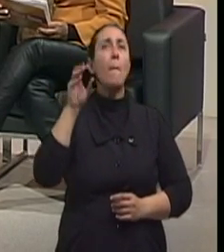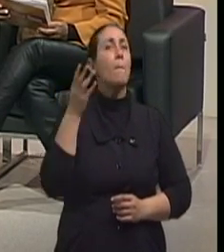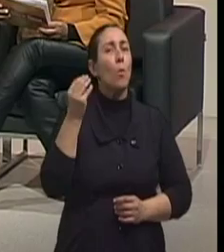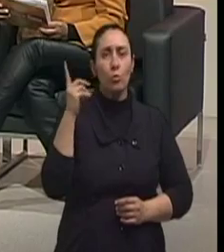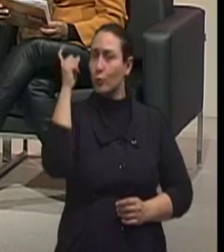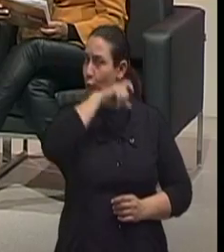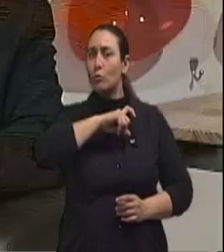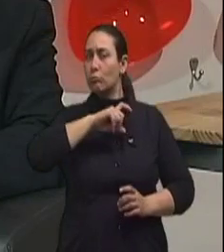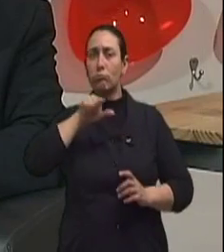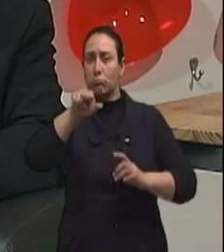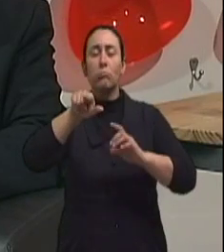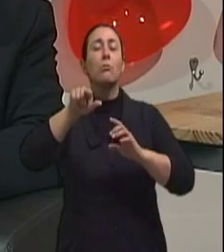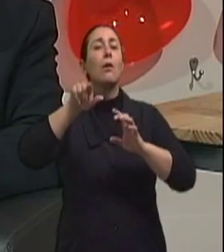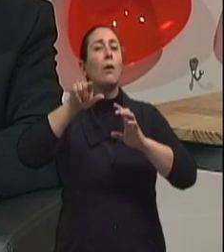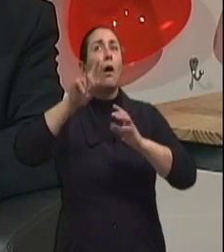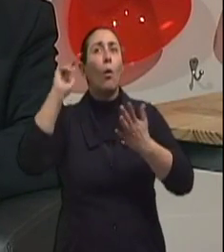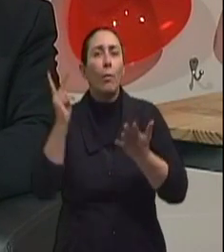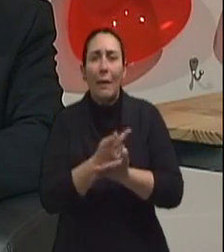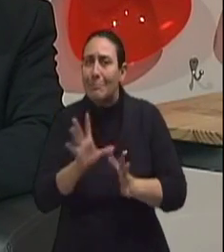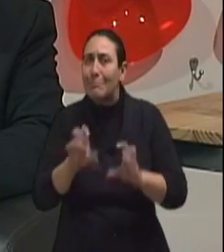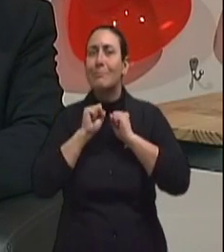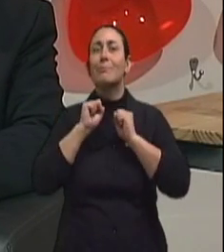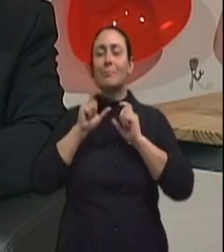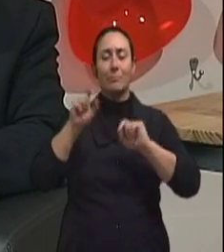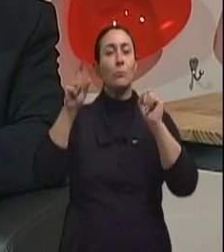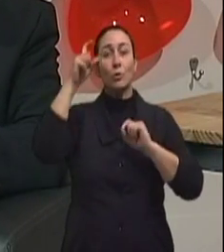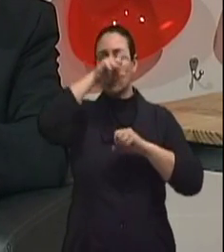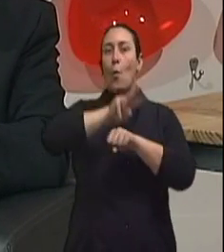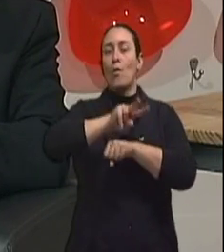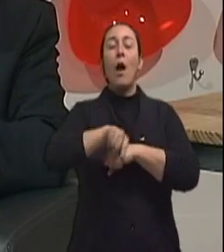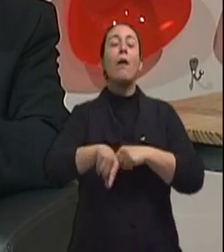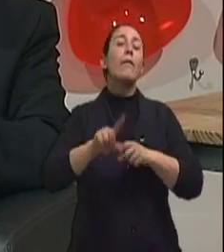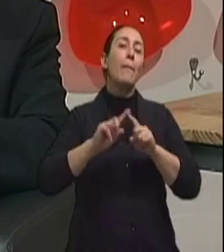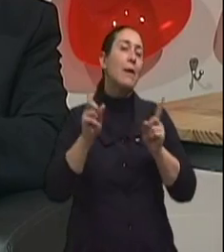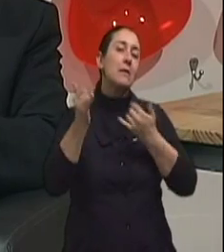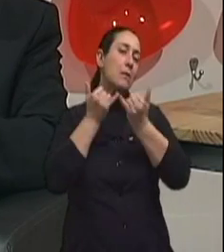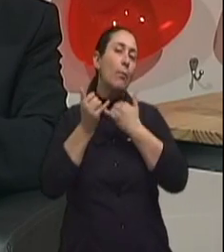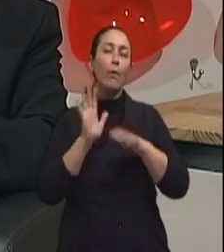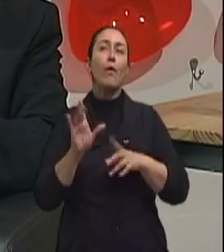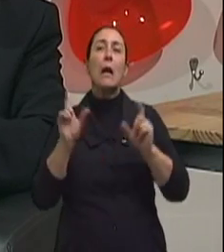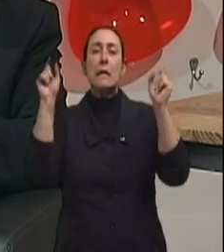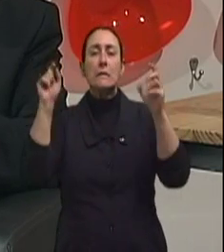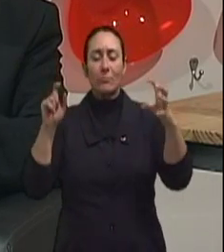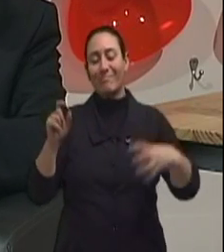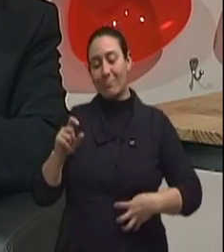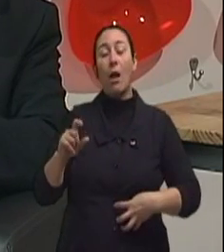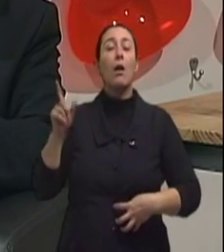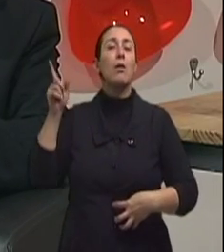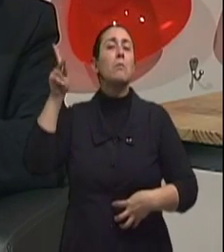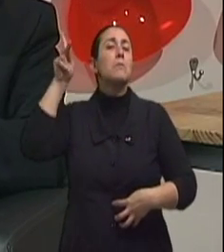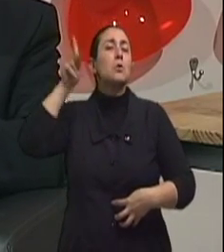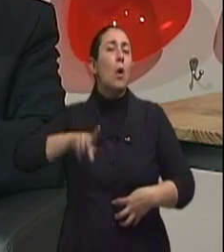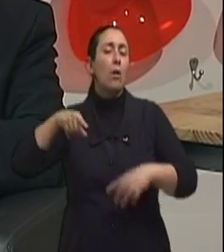importante ressaltar que, às vezes, tem essa confusão de que se um tumor se originou no órgão A, mas apareceu no órgão